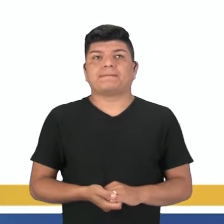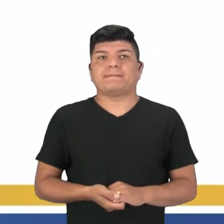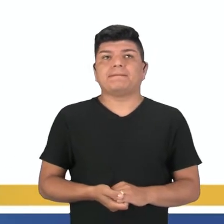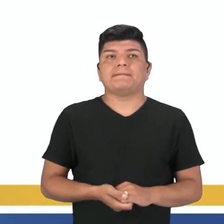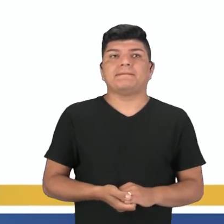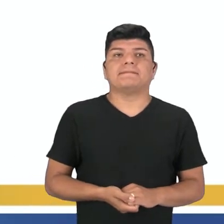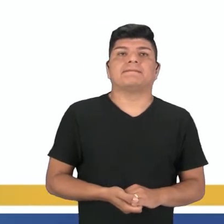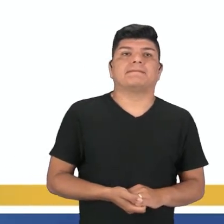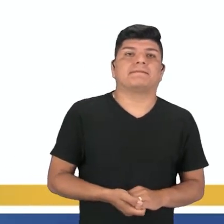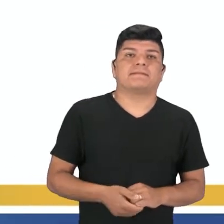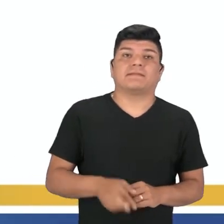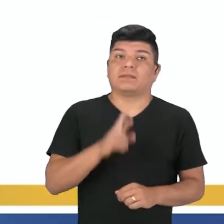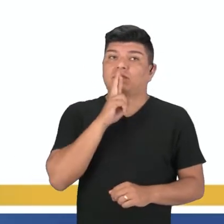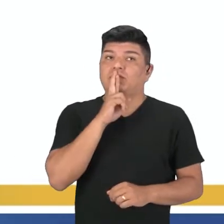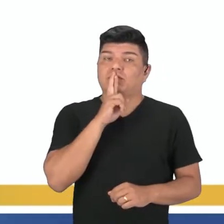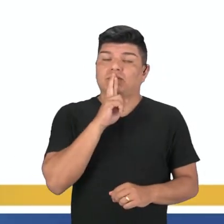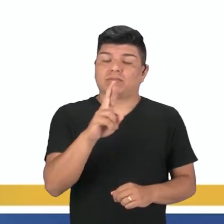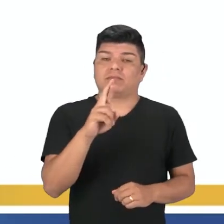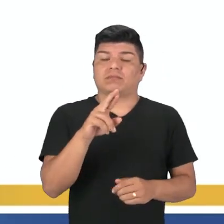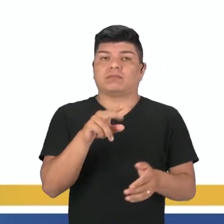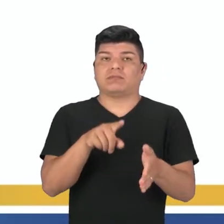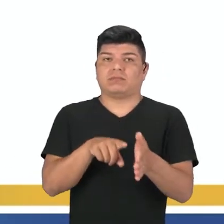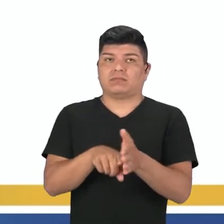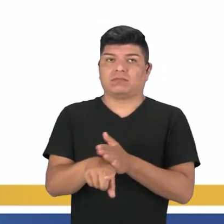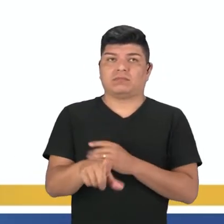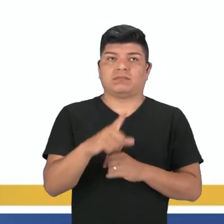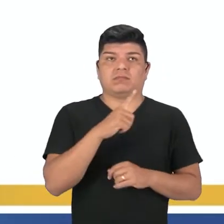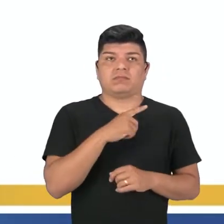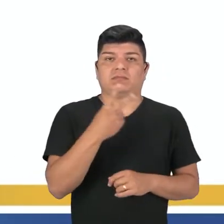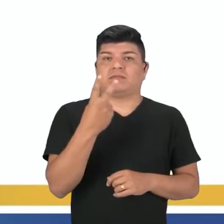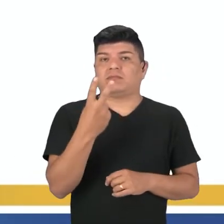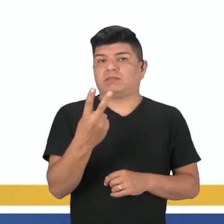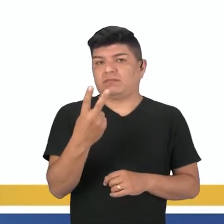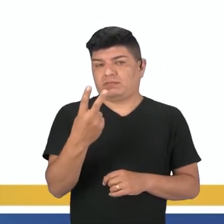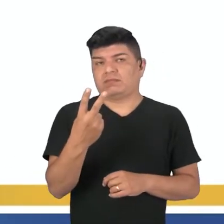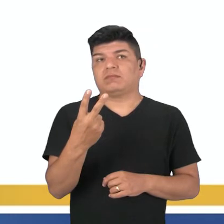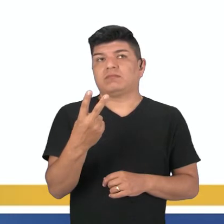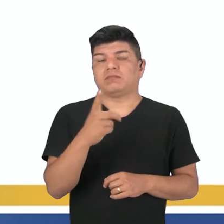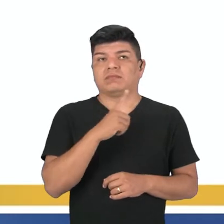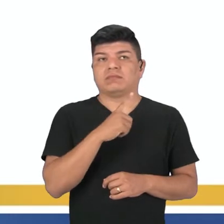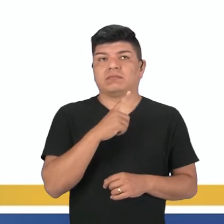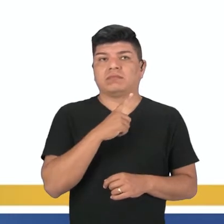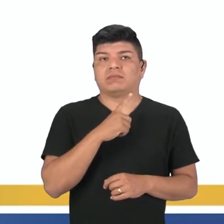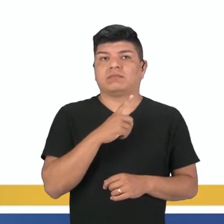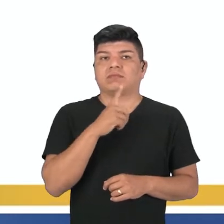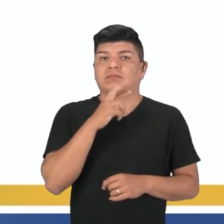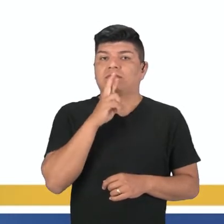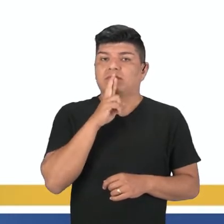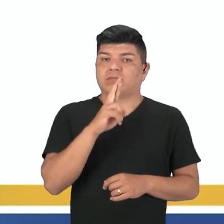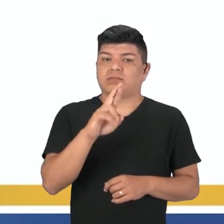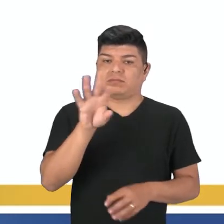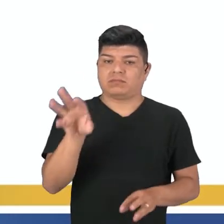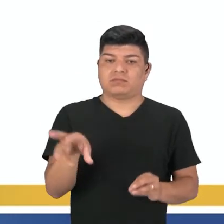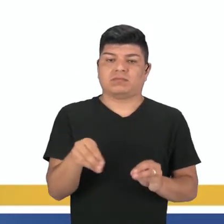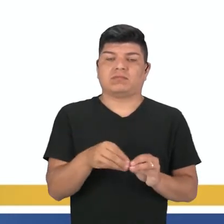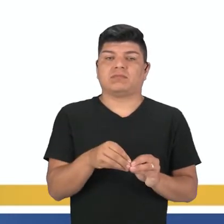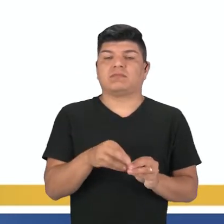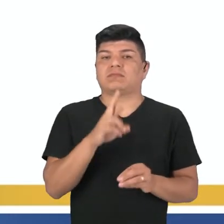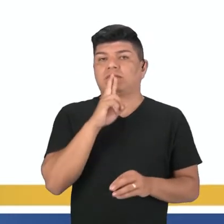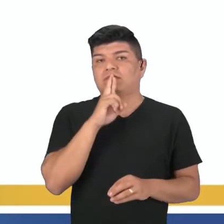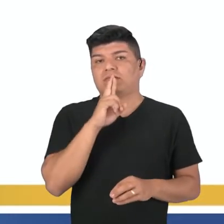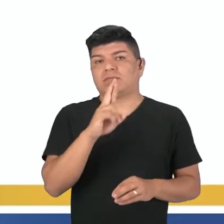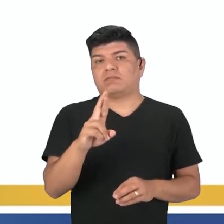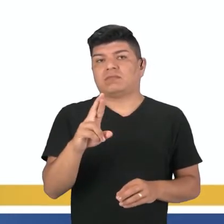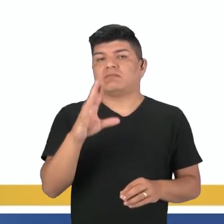Já para fazer as respostas às perguntas, nós temos duas opções. A gente tem as respostas curtas e as respostas longas.